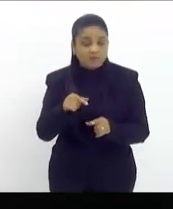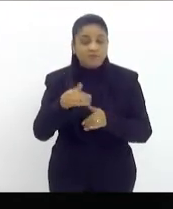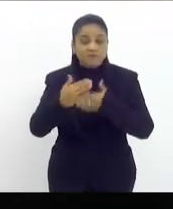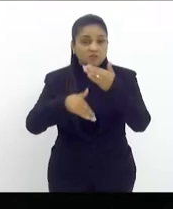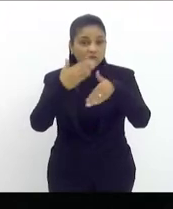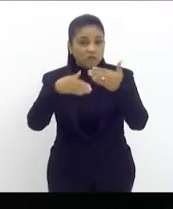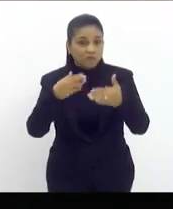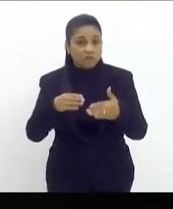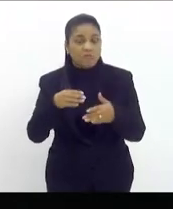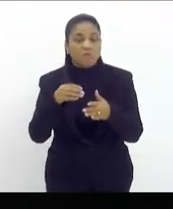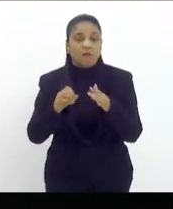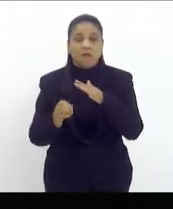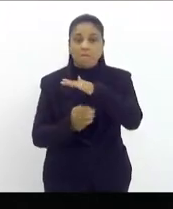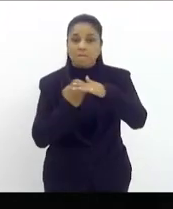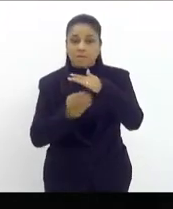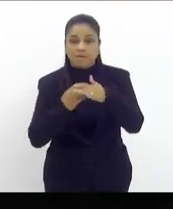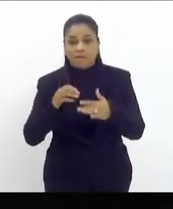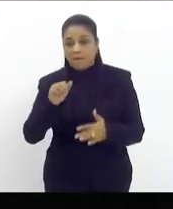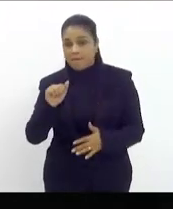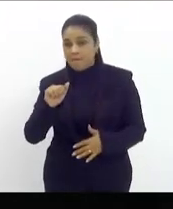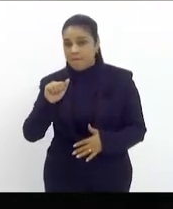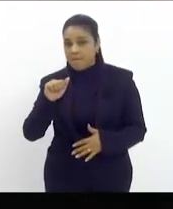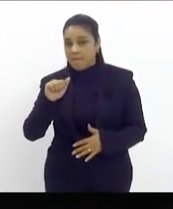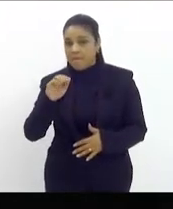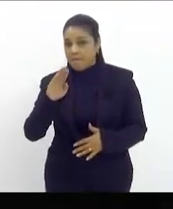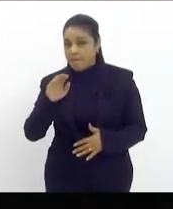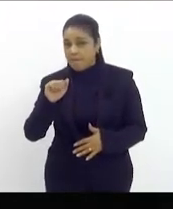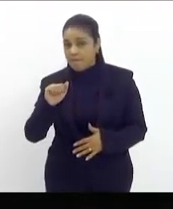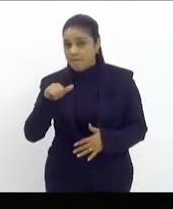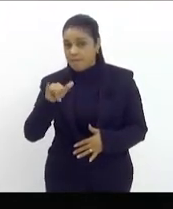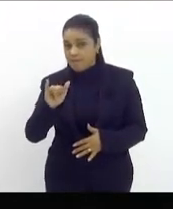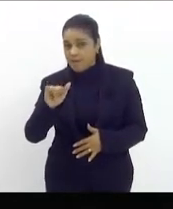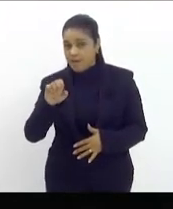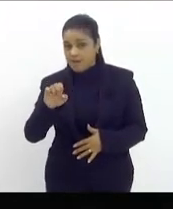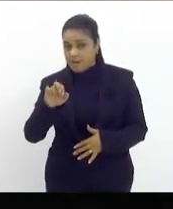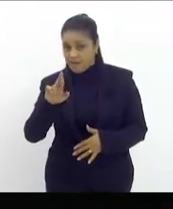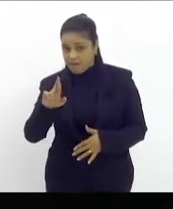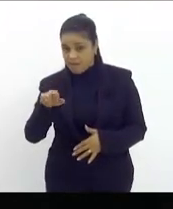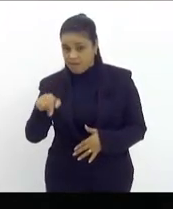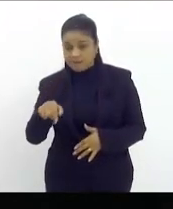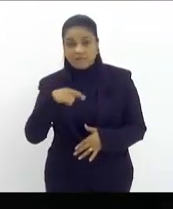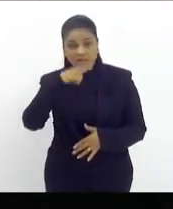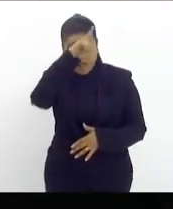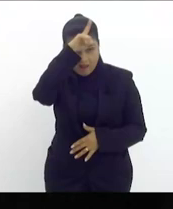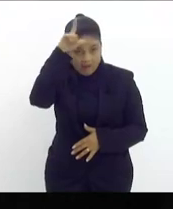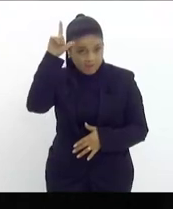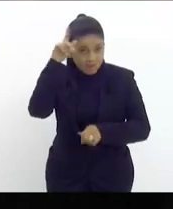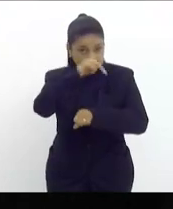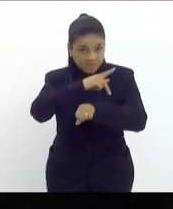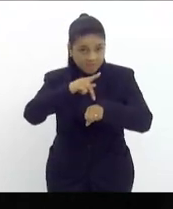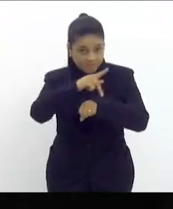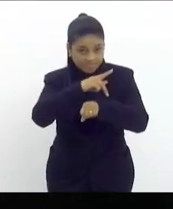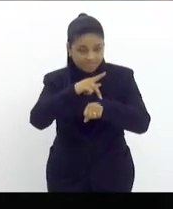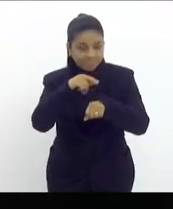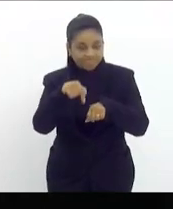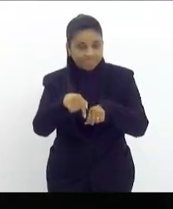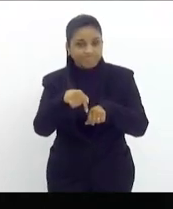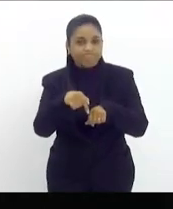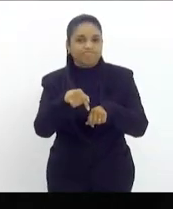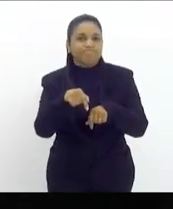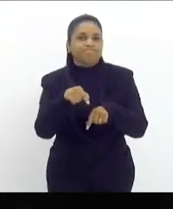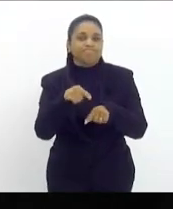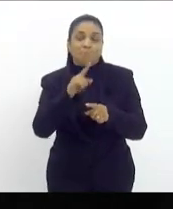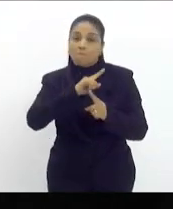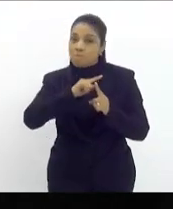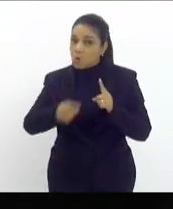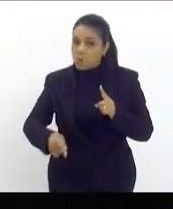Bayer, e aí é importante dizer que até na Alemanha esse método contraceptivo foi proibido,